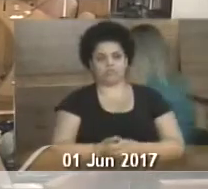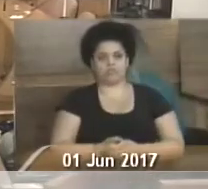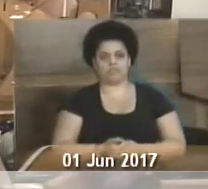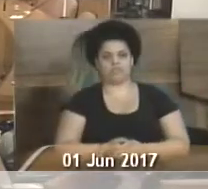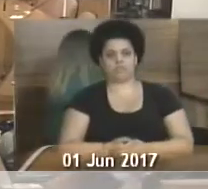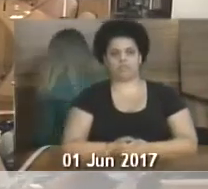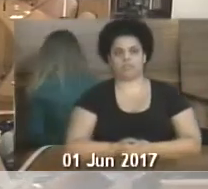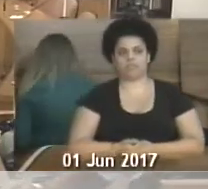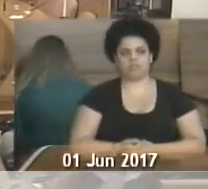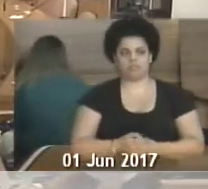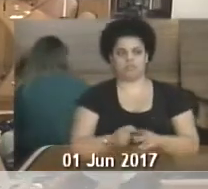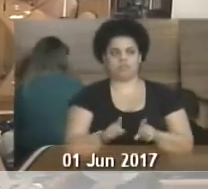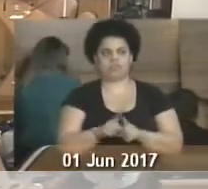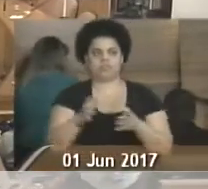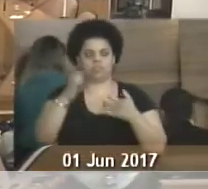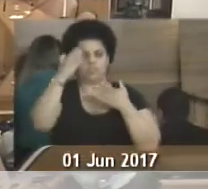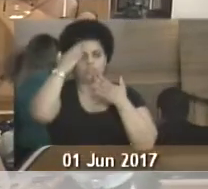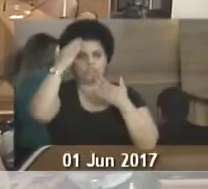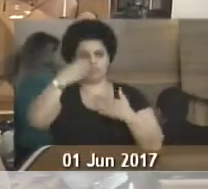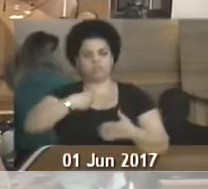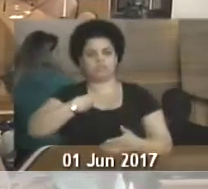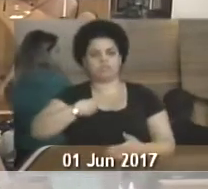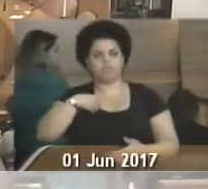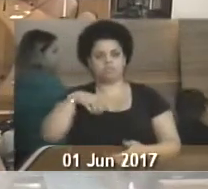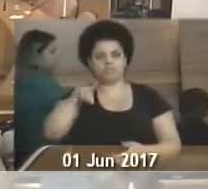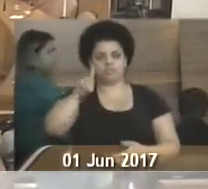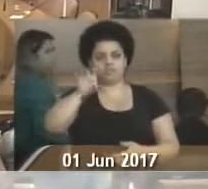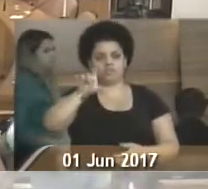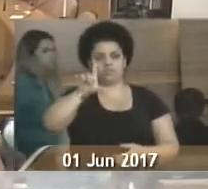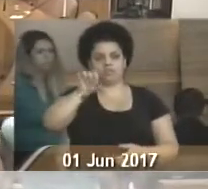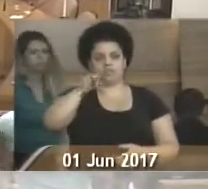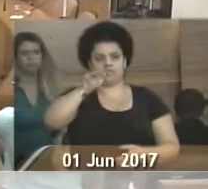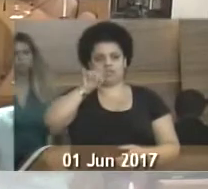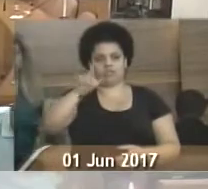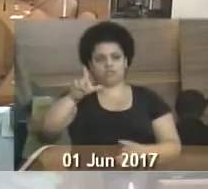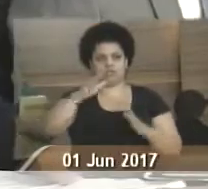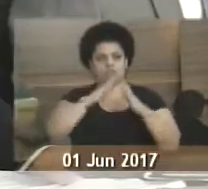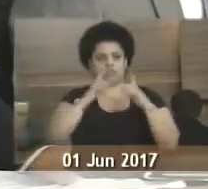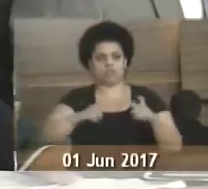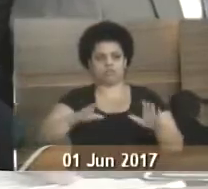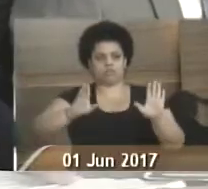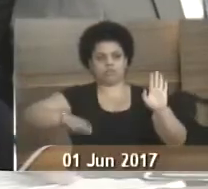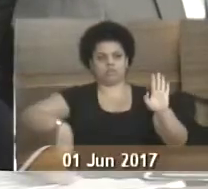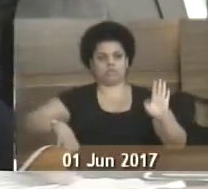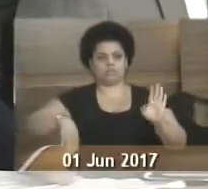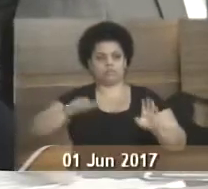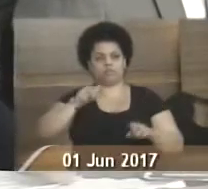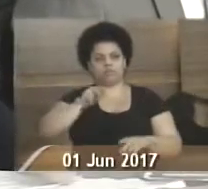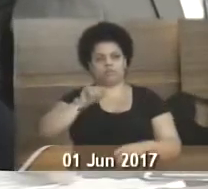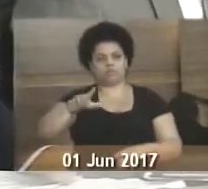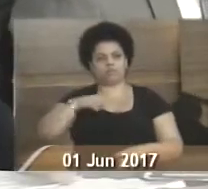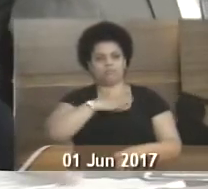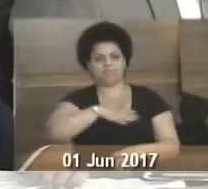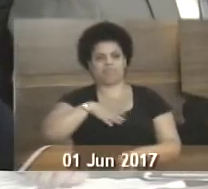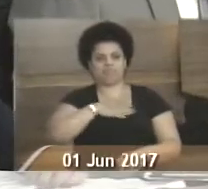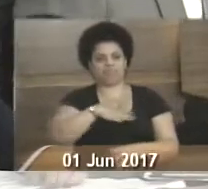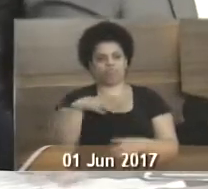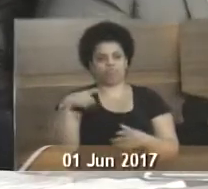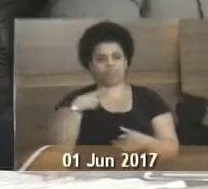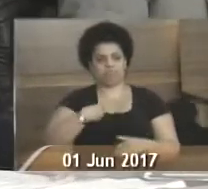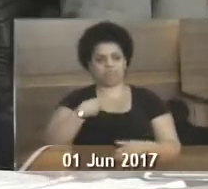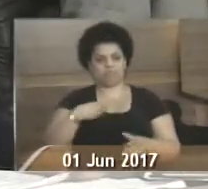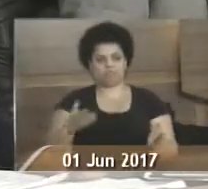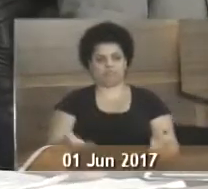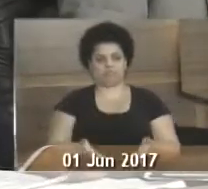-vinda sempre. Queria agradecer a presença também do seu Belonil, da Praia do Anil. Seja bem-vindo, seu Belonil. É uma honra tê-lo conosco,